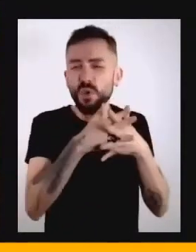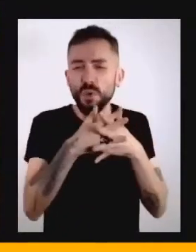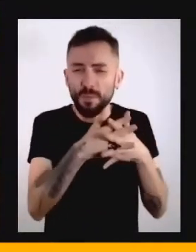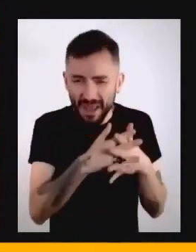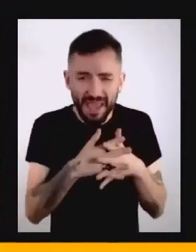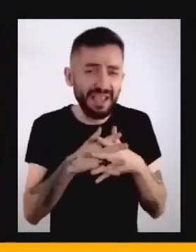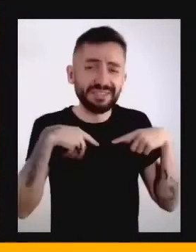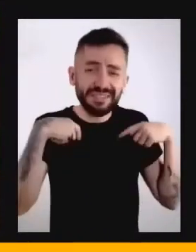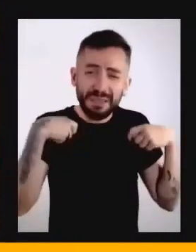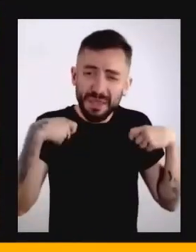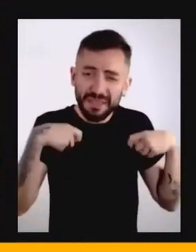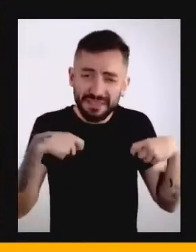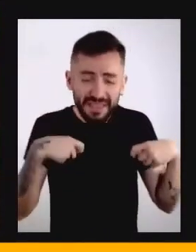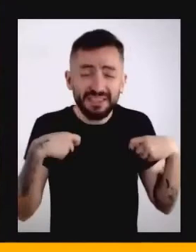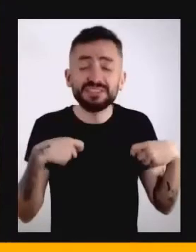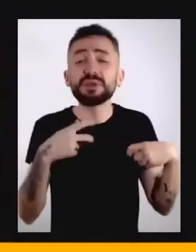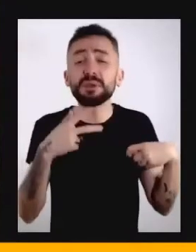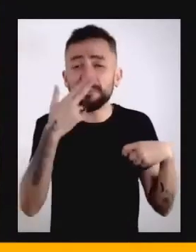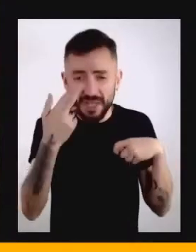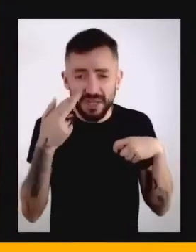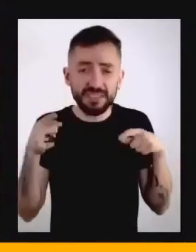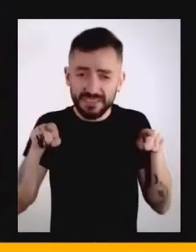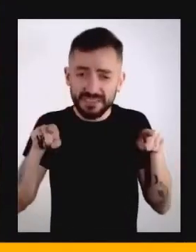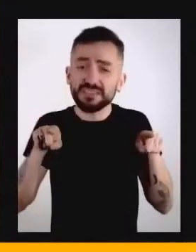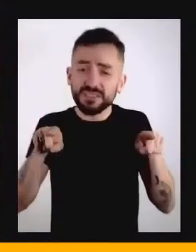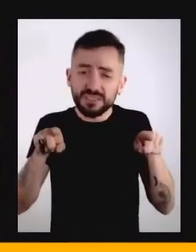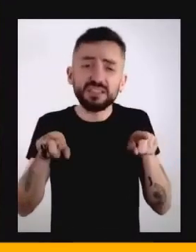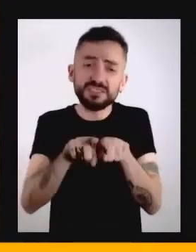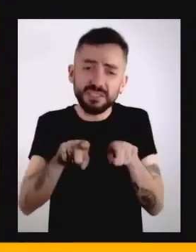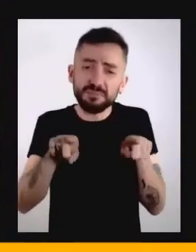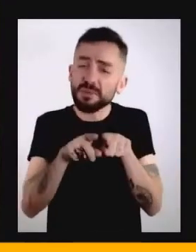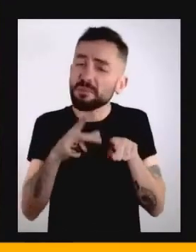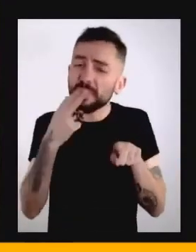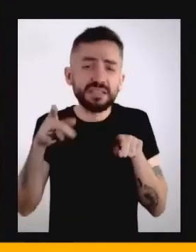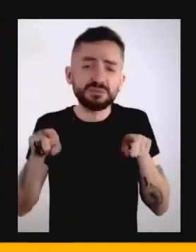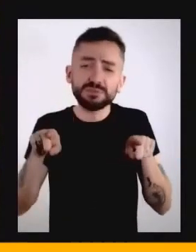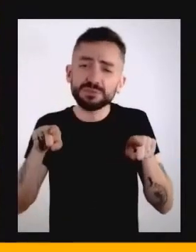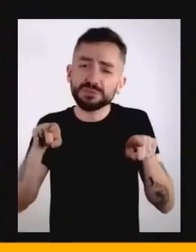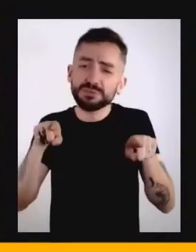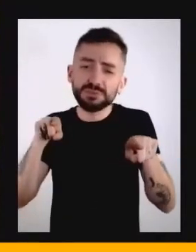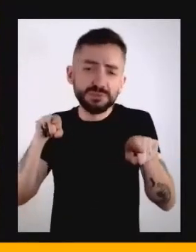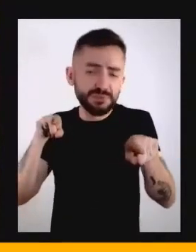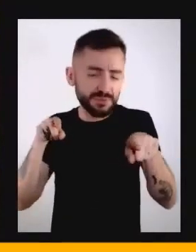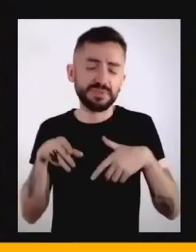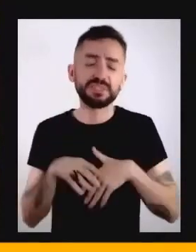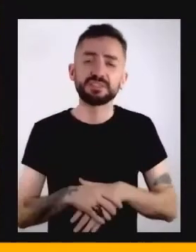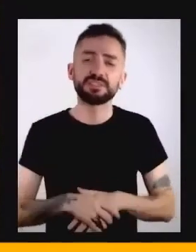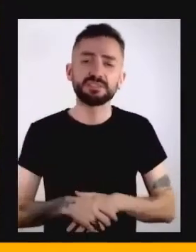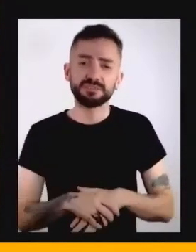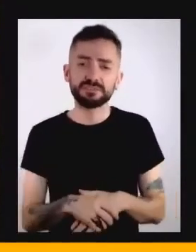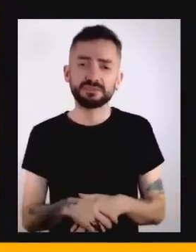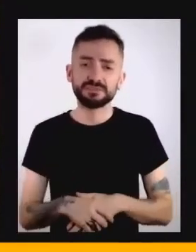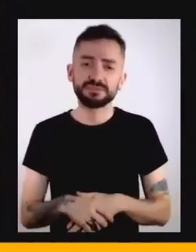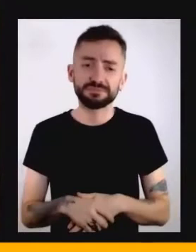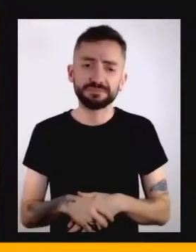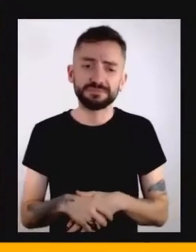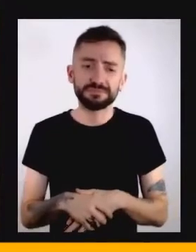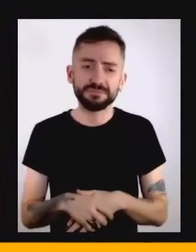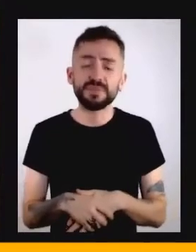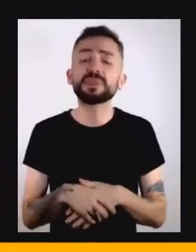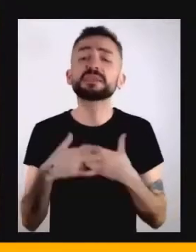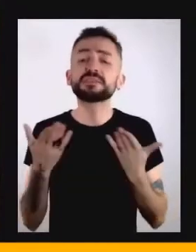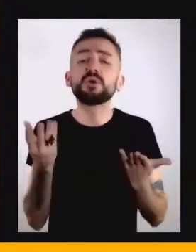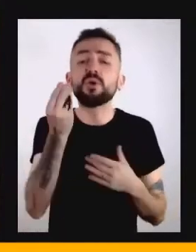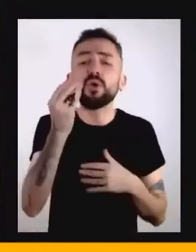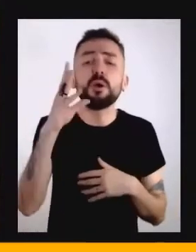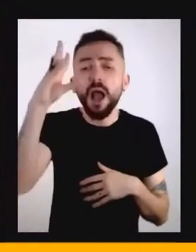a gente tinha esse nível de sincronicidade também caindo, se tornando mais baixo. E o que isso traz de aprendizado